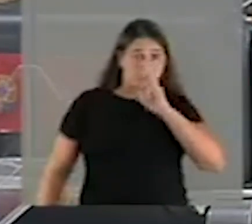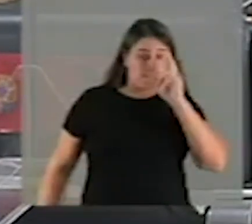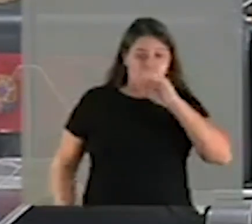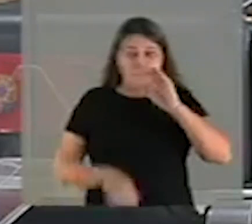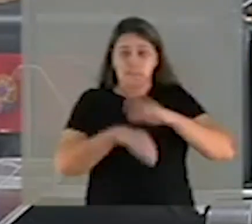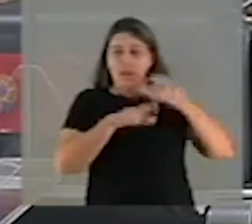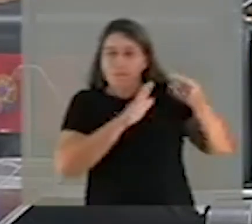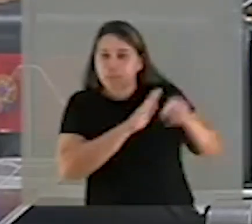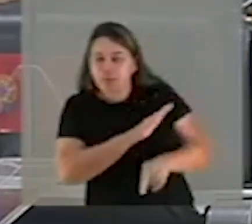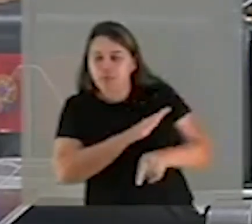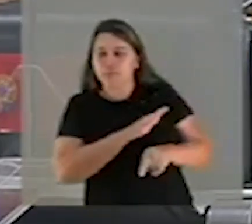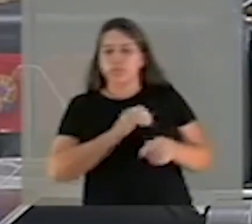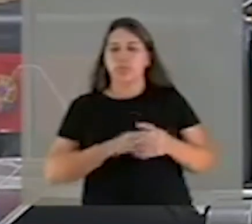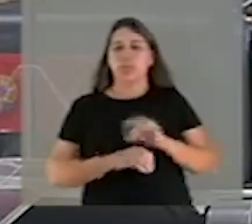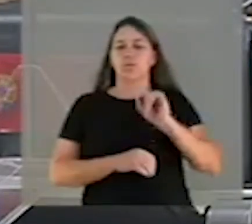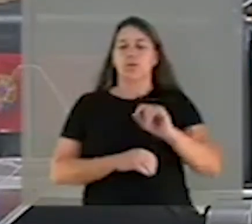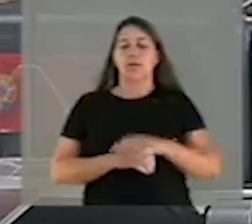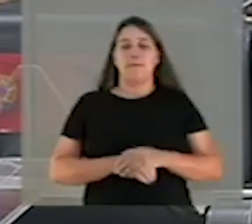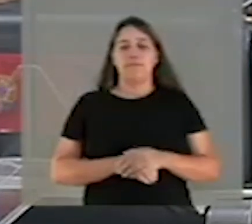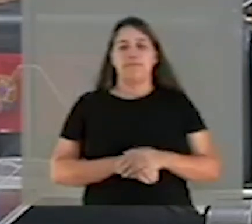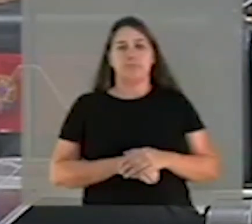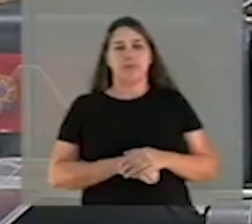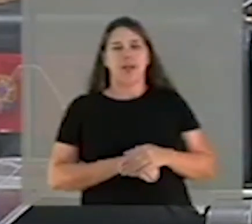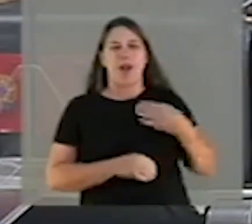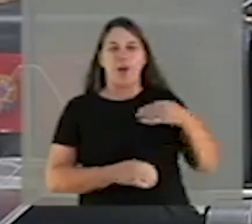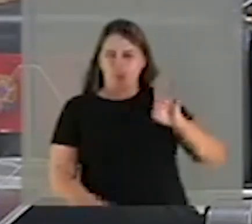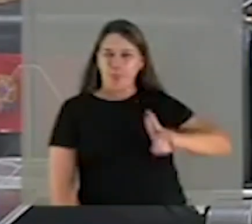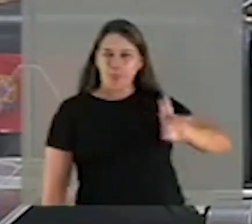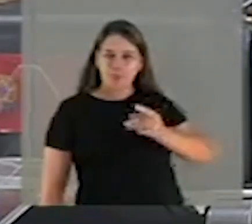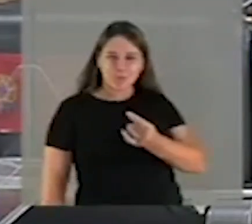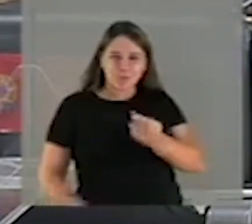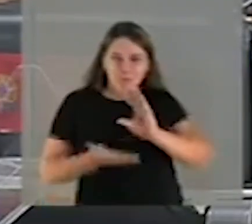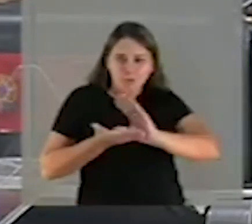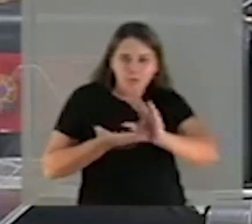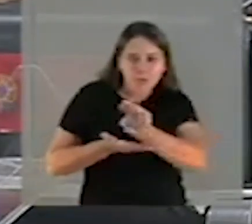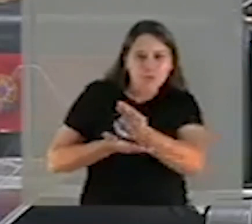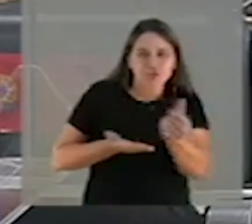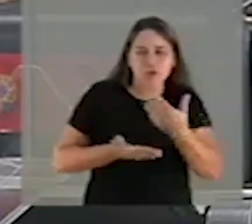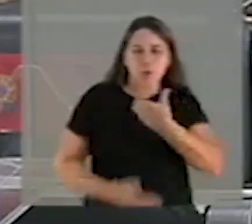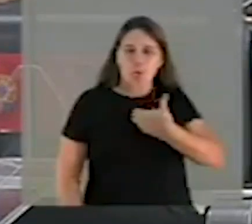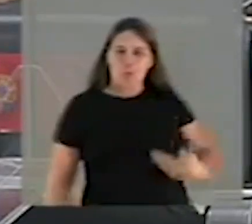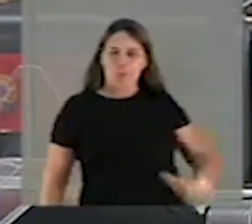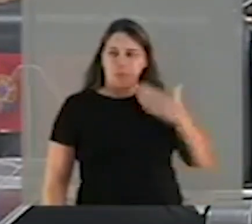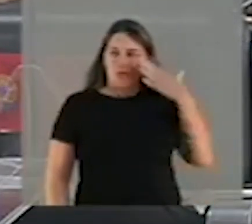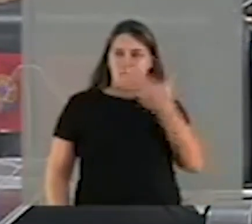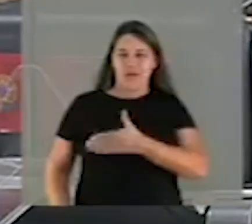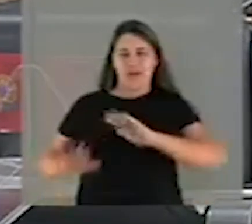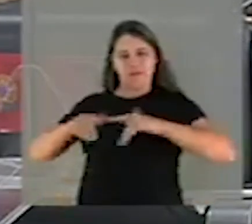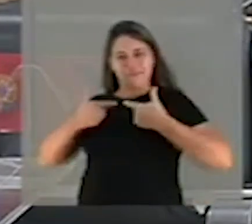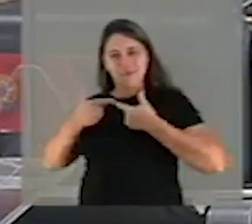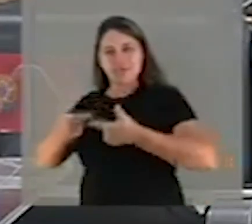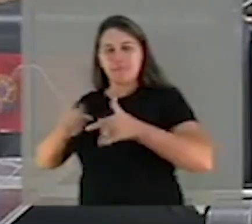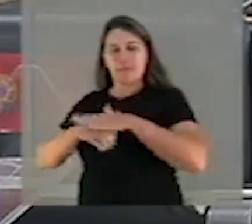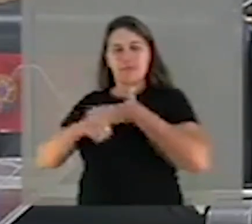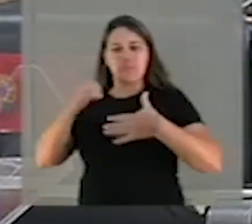profunda em relação ao emprego dos recursos públicos destinados ao enfrentamento da